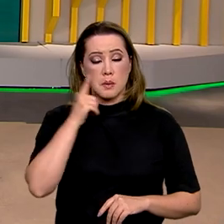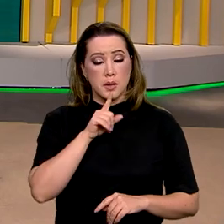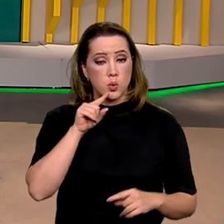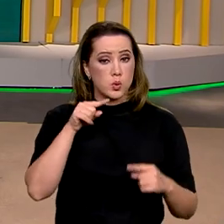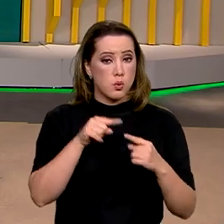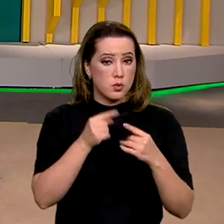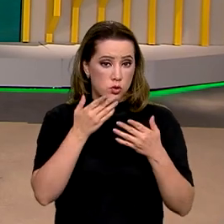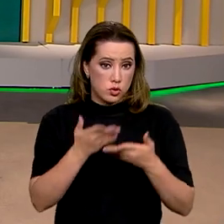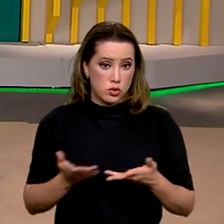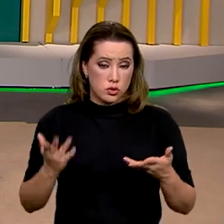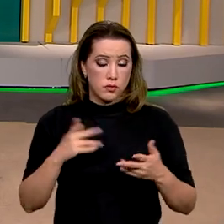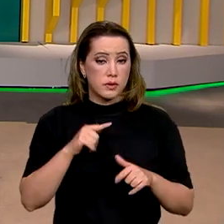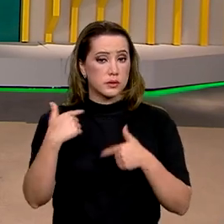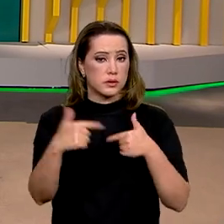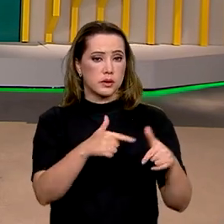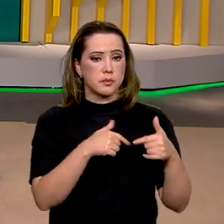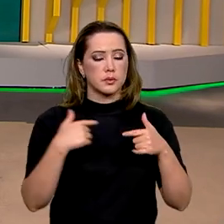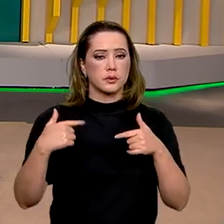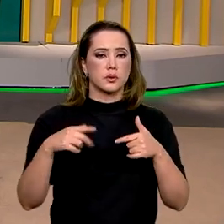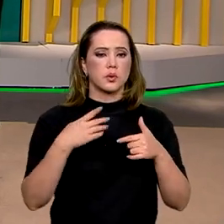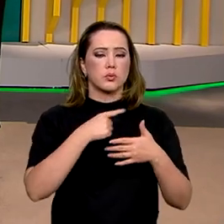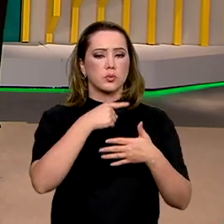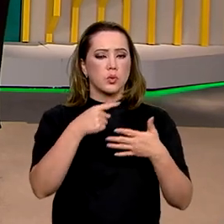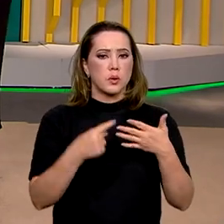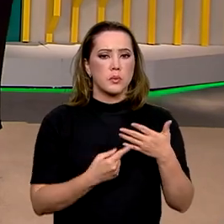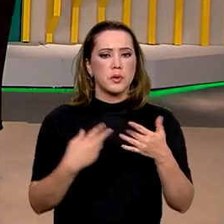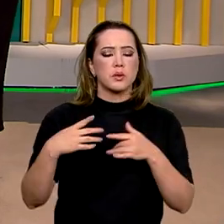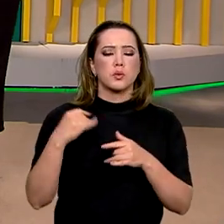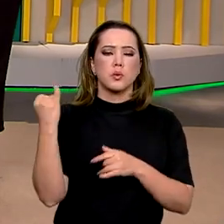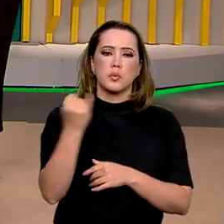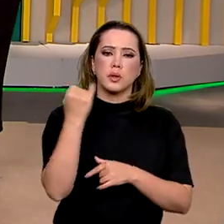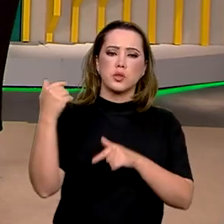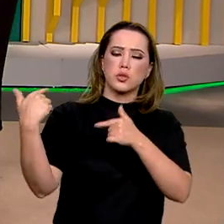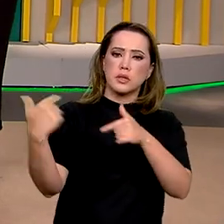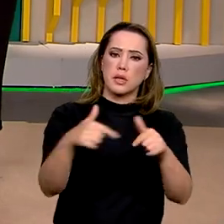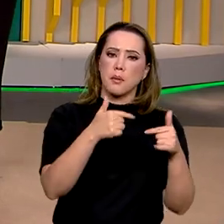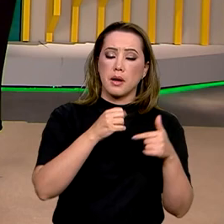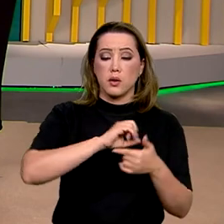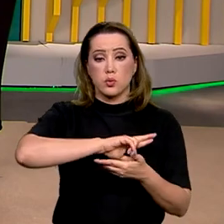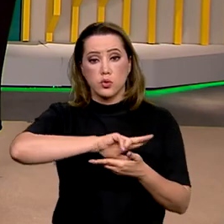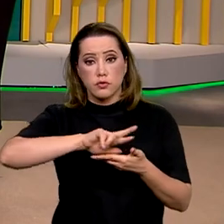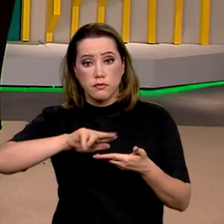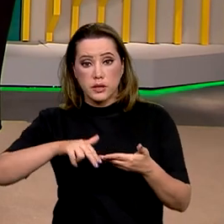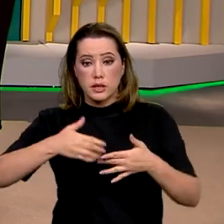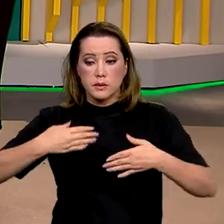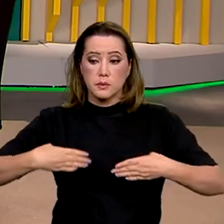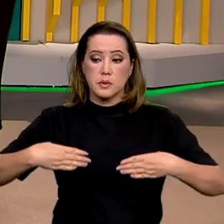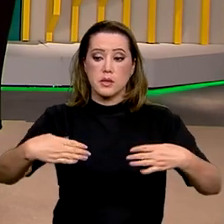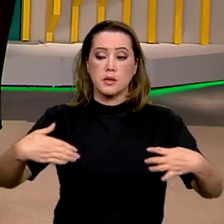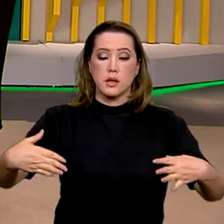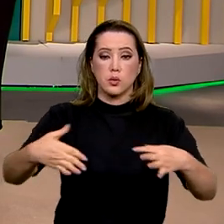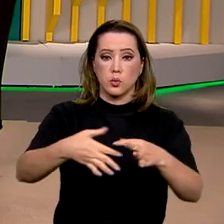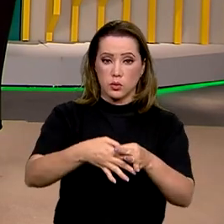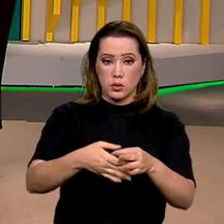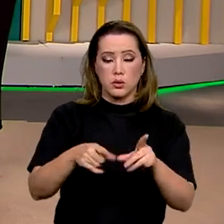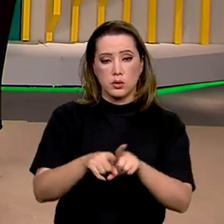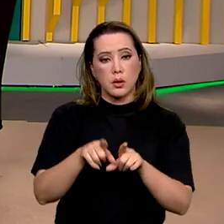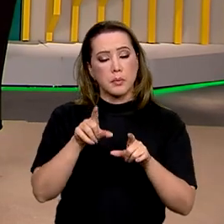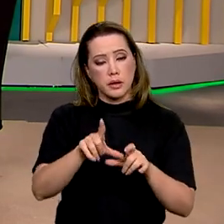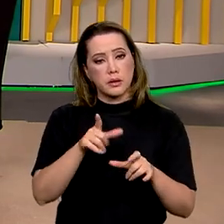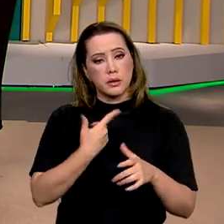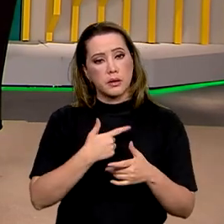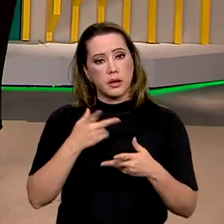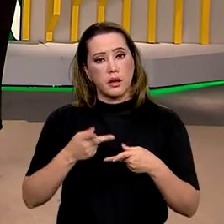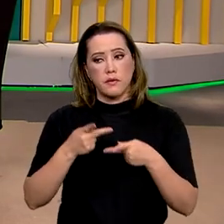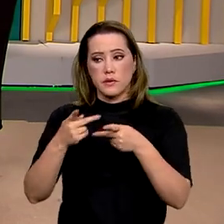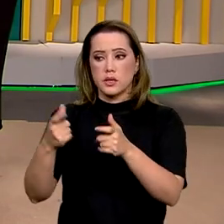esse objetivo vão ser trabalhadas ações e metas numa grande iniciativa interministerial, que também prevê caravanas para